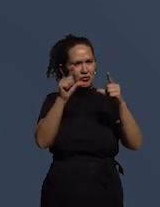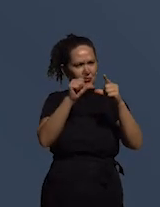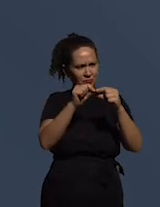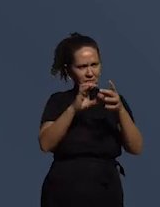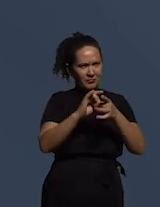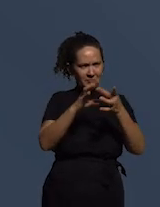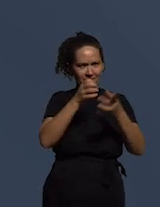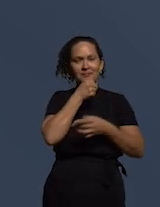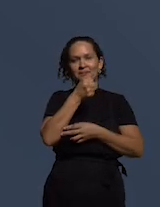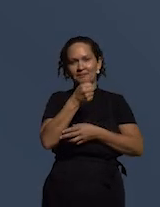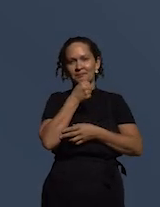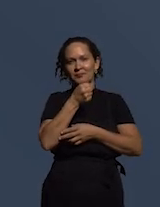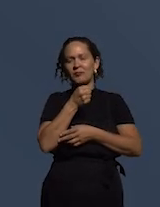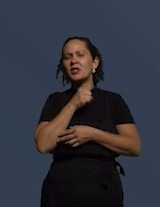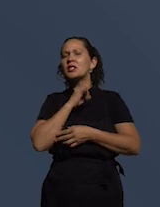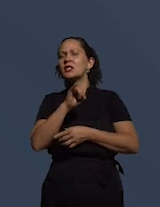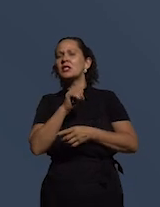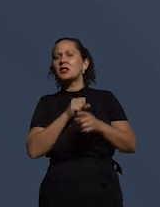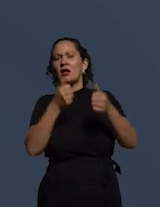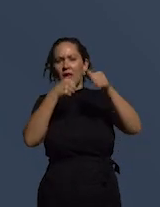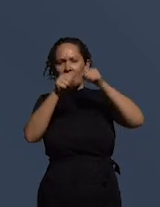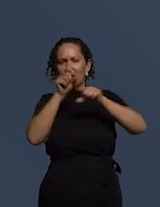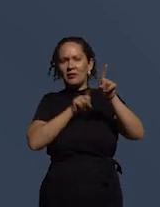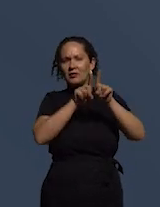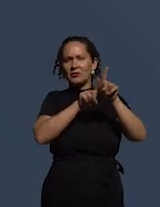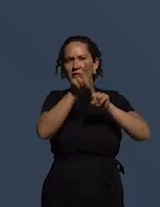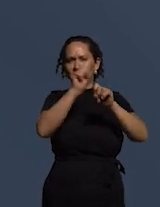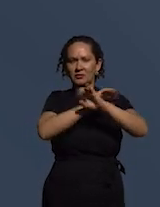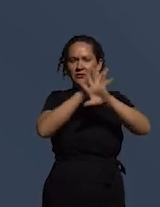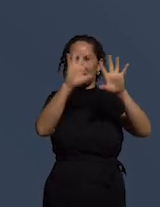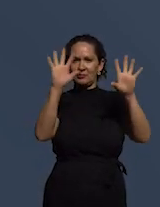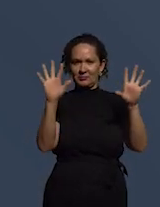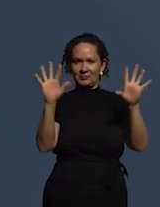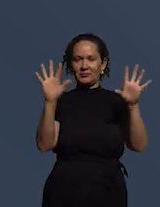olhando o índice de transparência